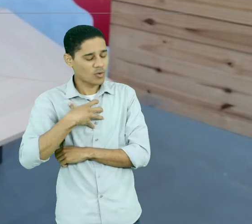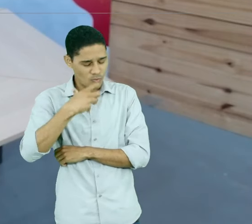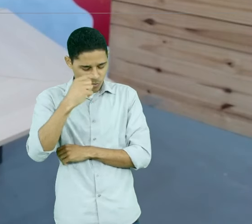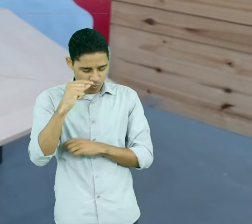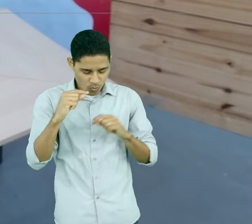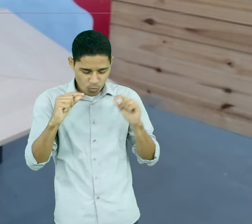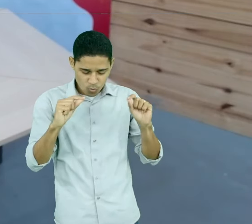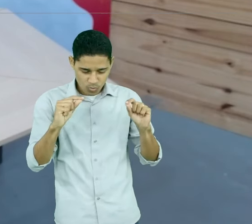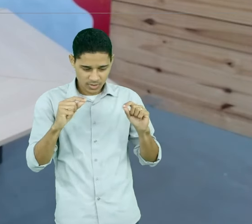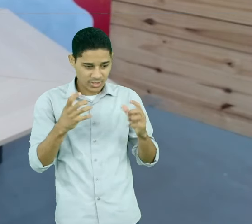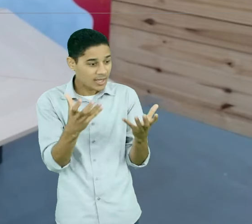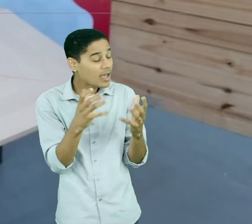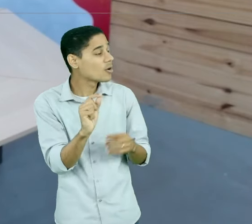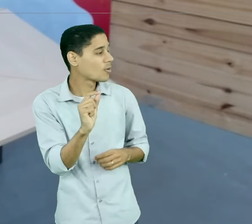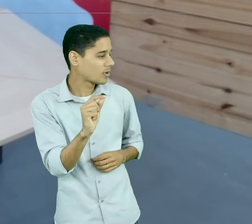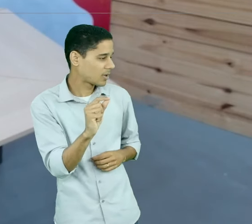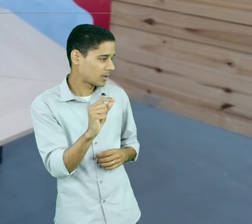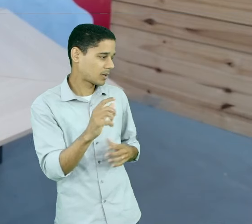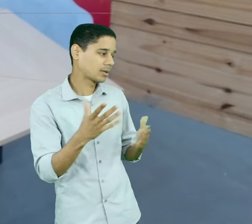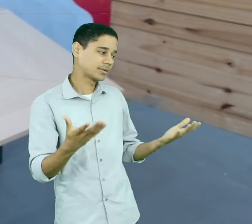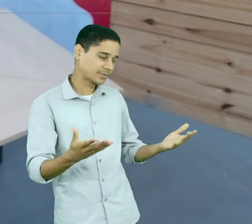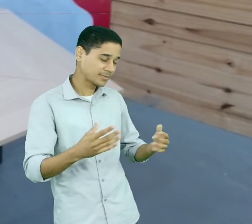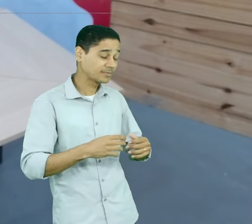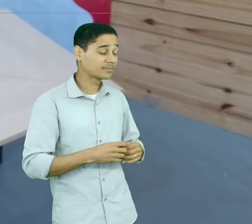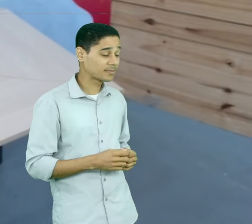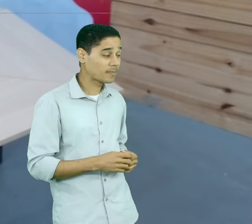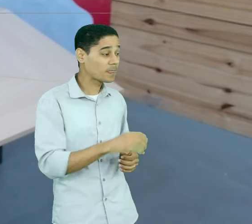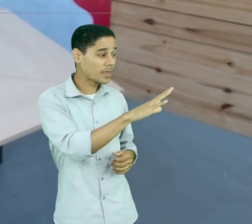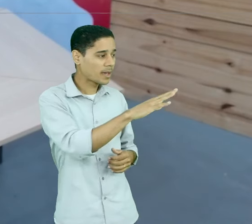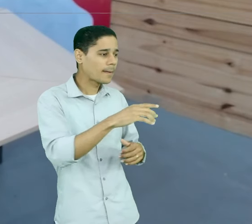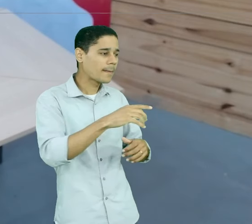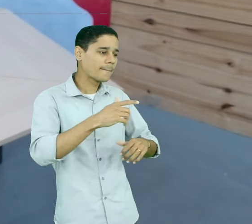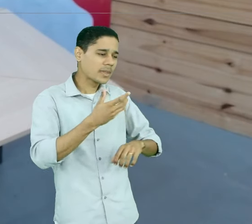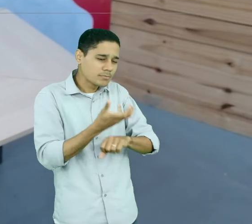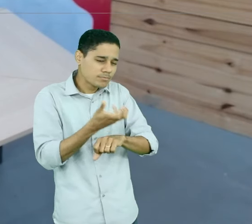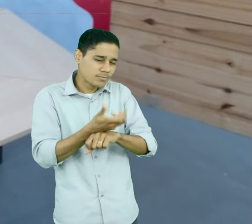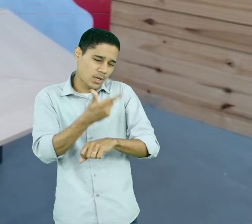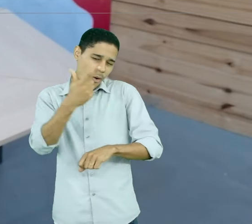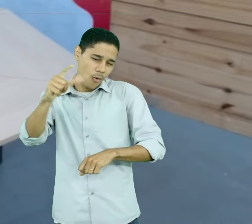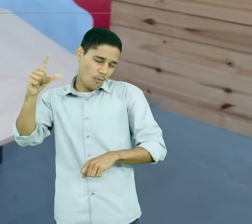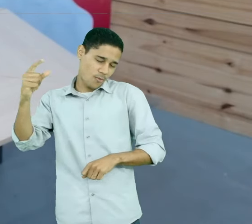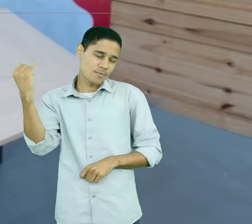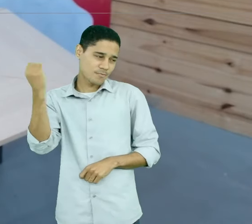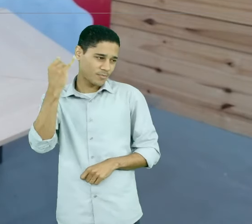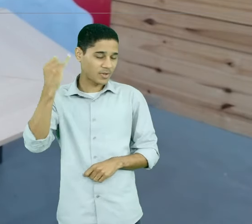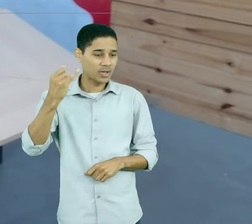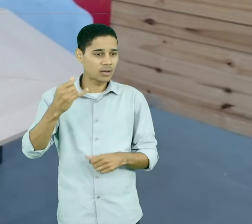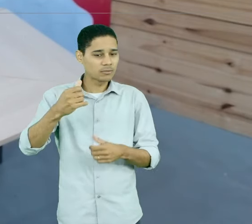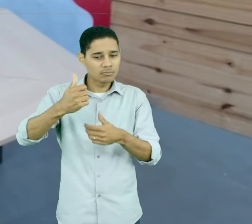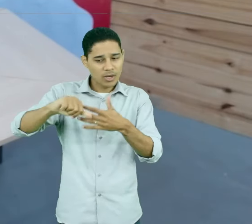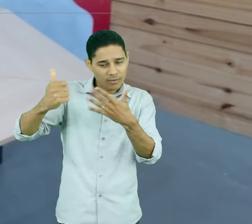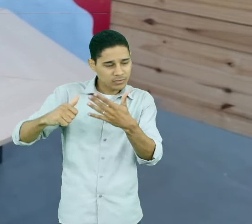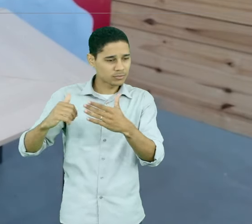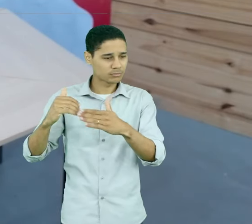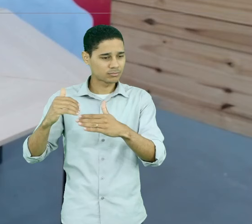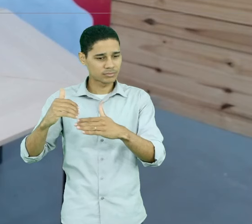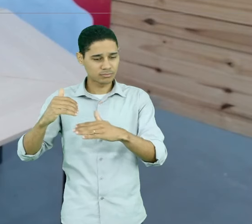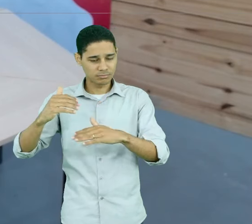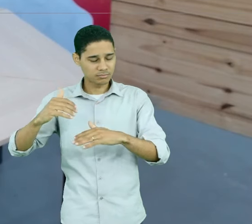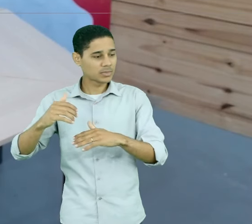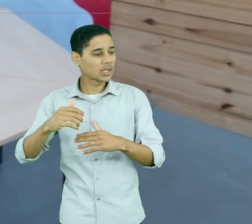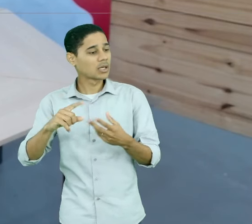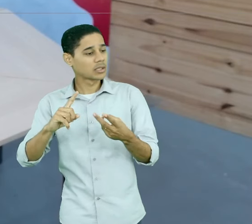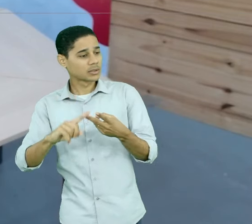tudo tem a ver com outras disciplinas, como avaliação de desempenho, como treinamento e